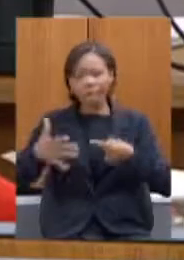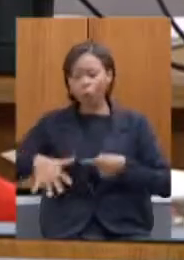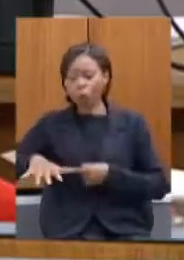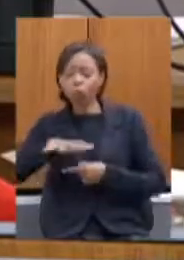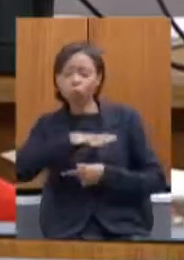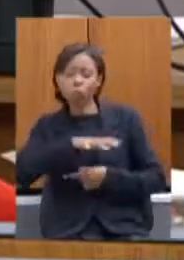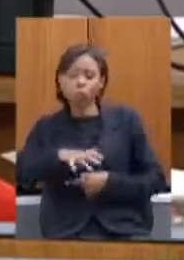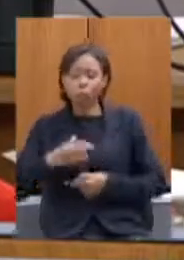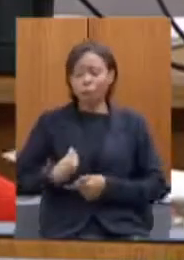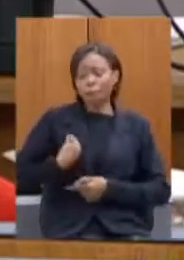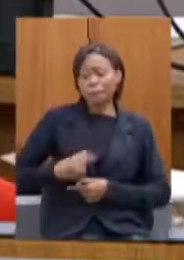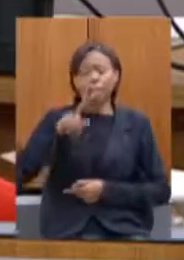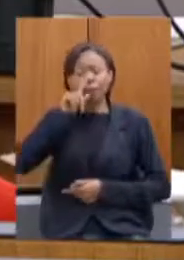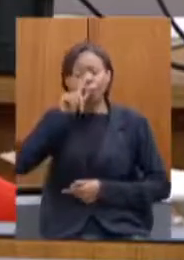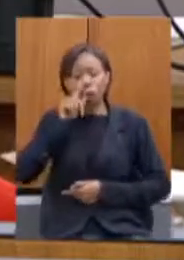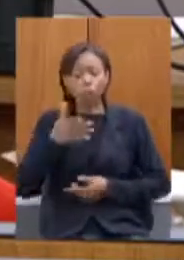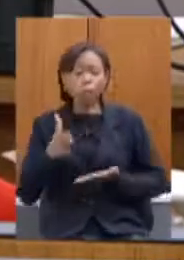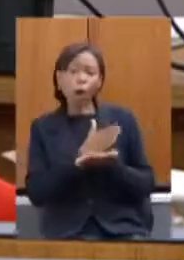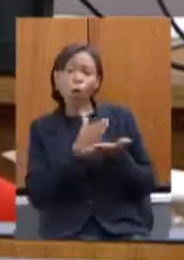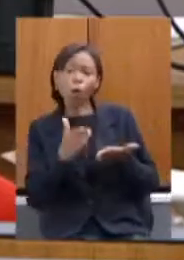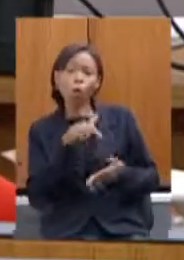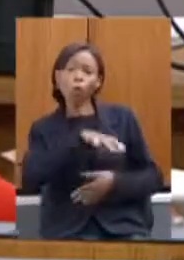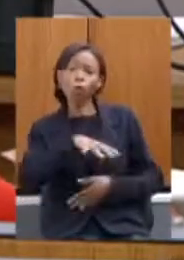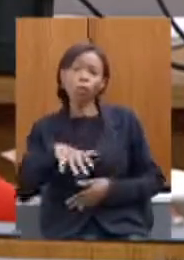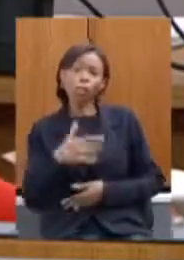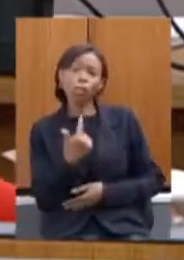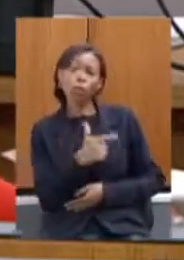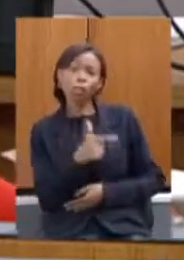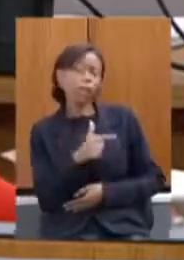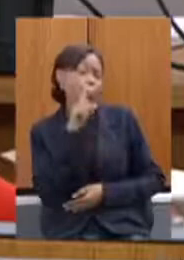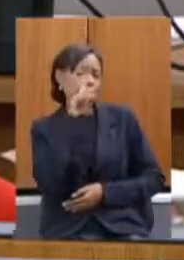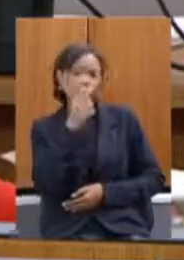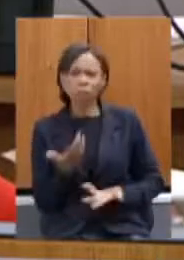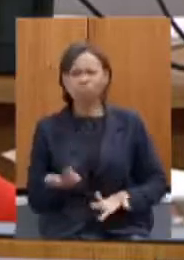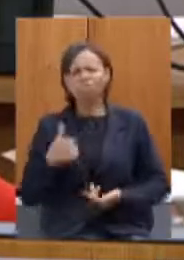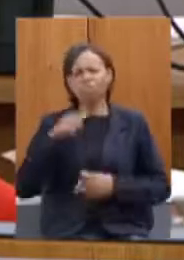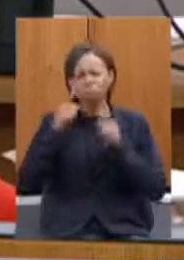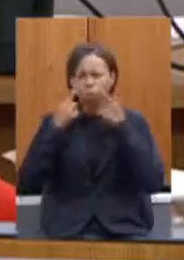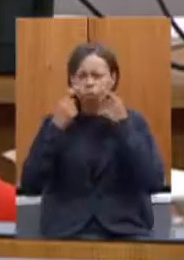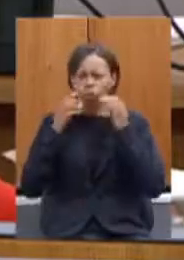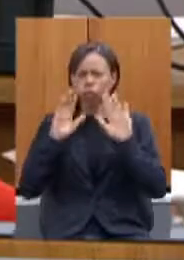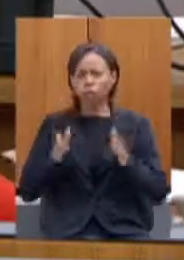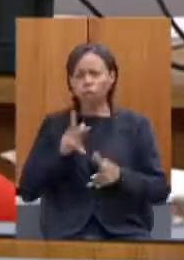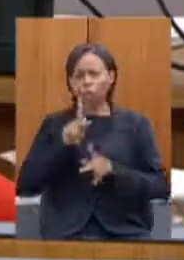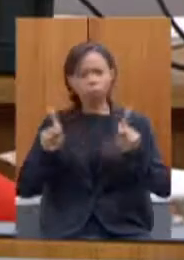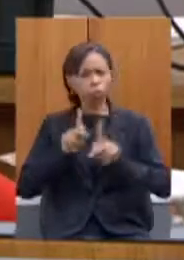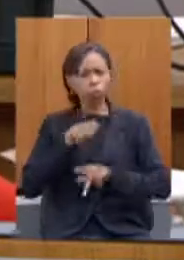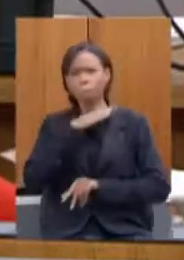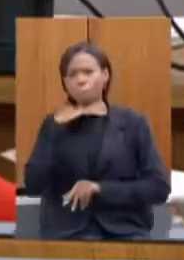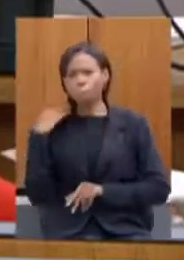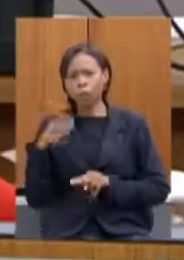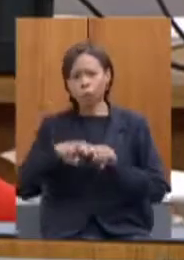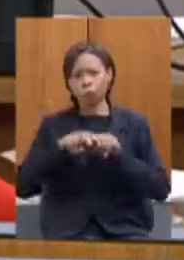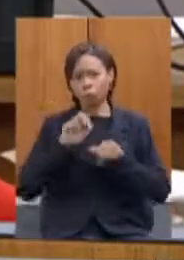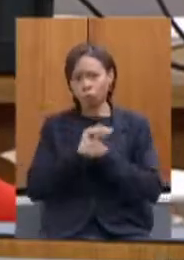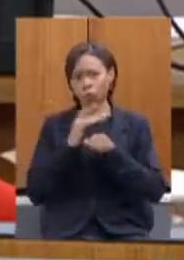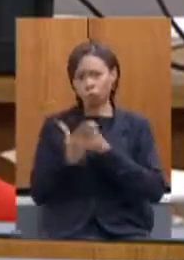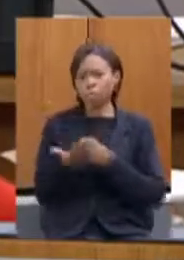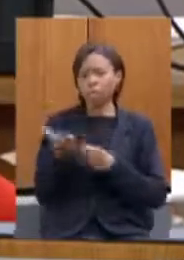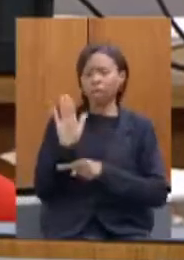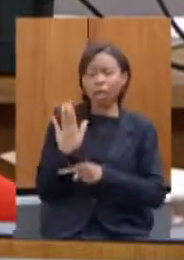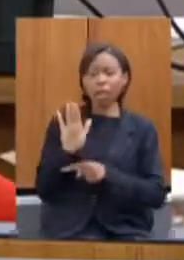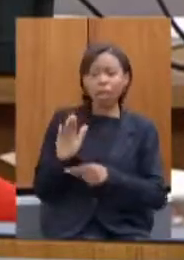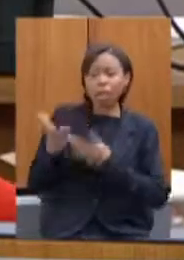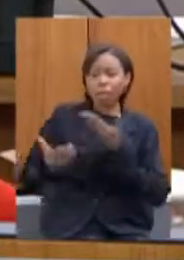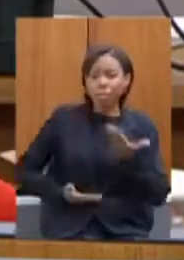colocando a vida em risco e tem setores que não colocam porque eu já chorei professoras mortas por covid auxiliares de serviço mortas por covid